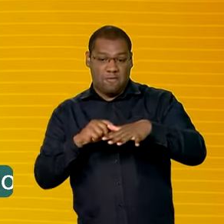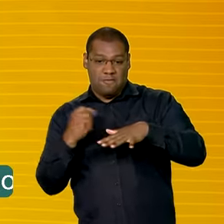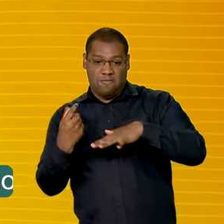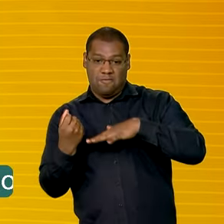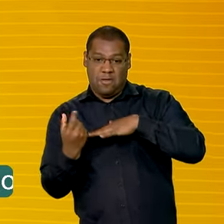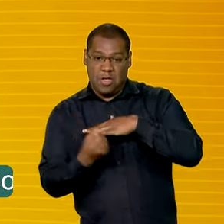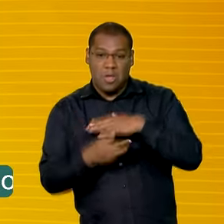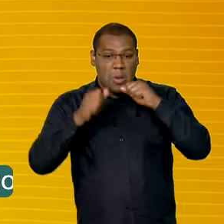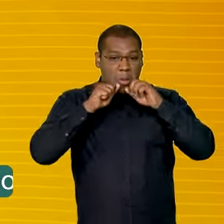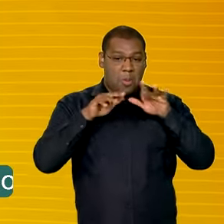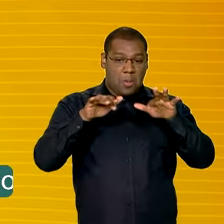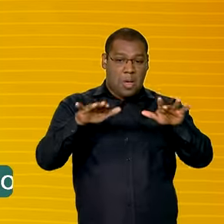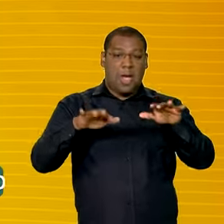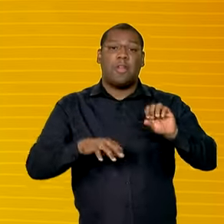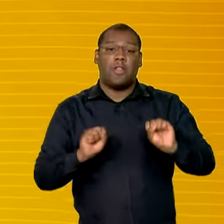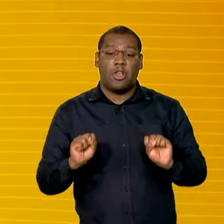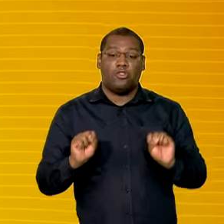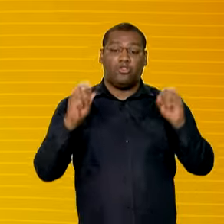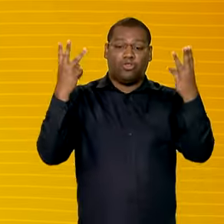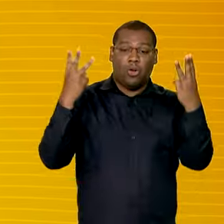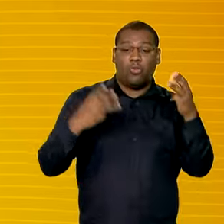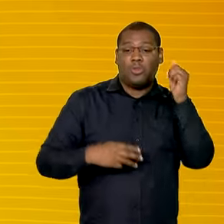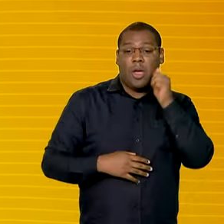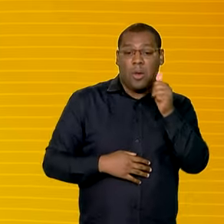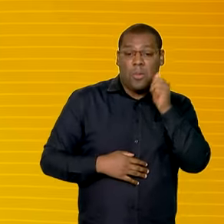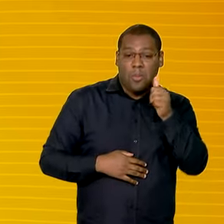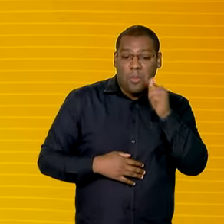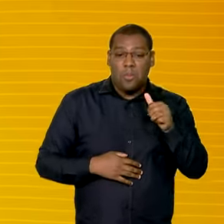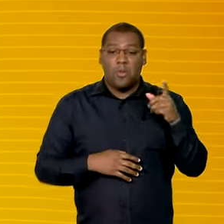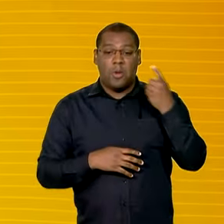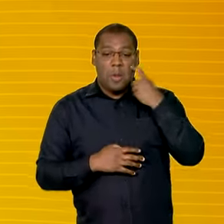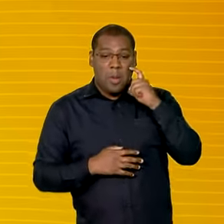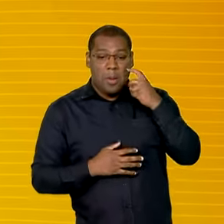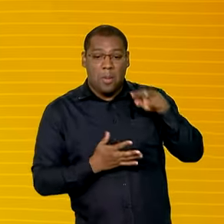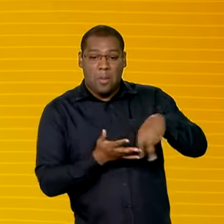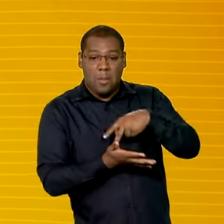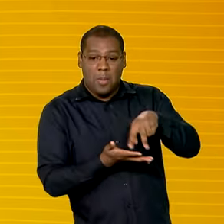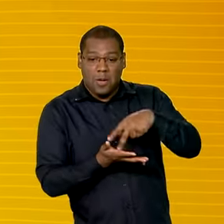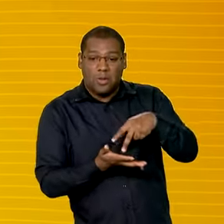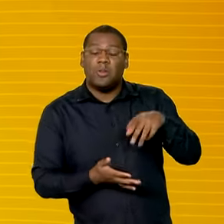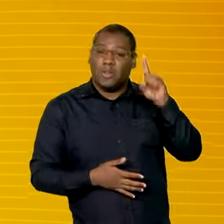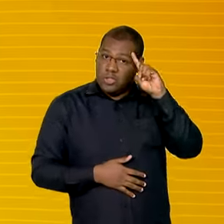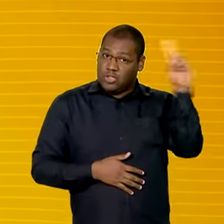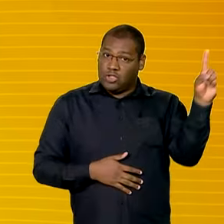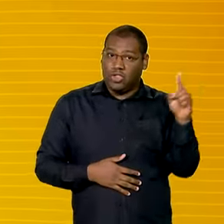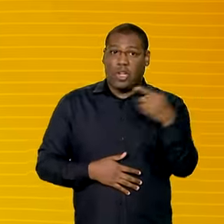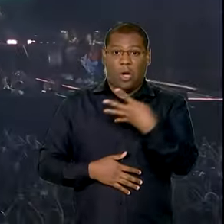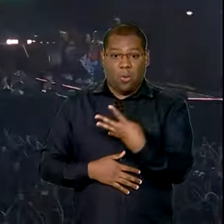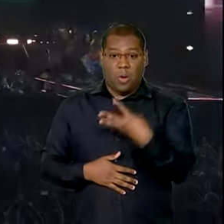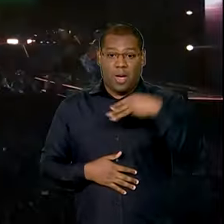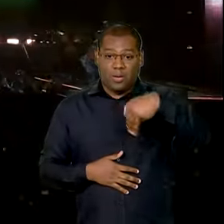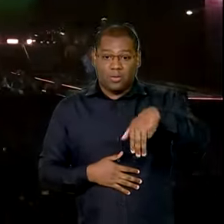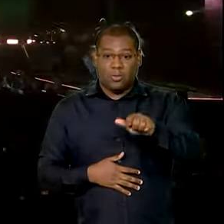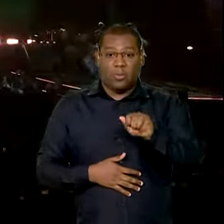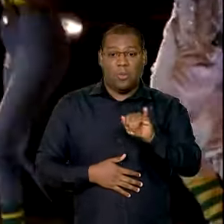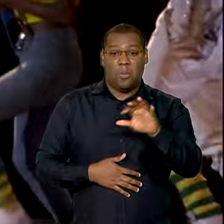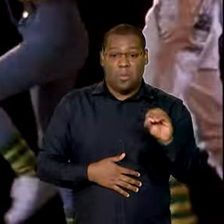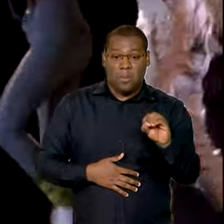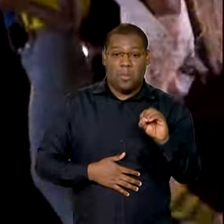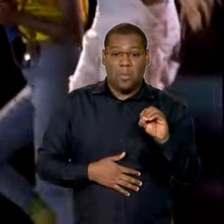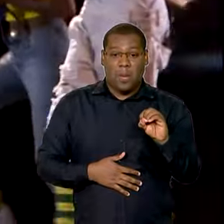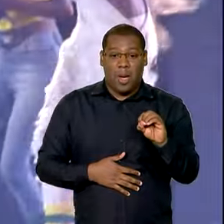sobre o financiamento do show da popstar americana Madonna realizado no dia 4 de maio na praia de